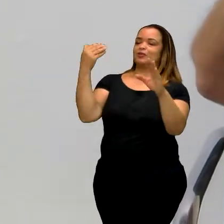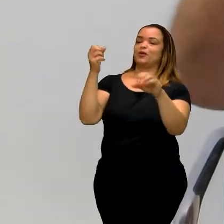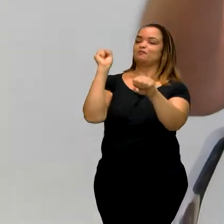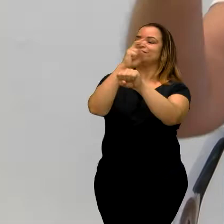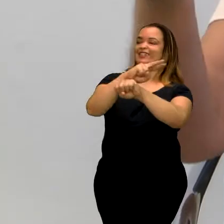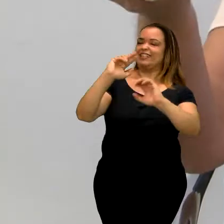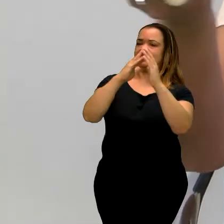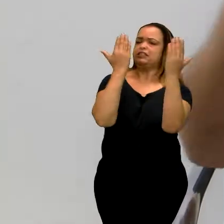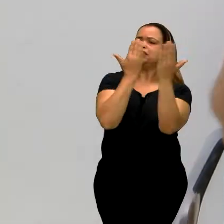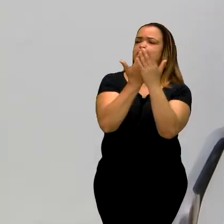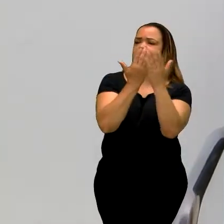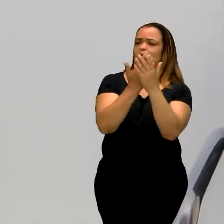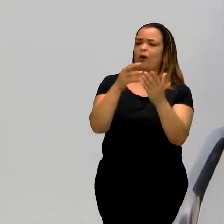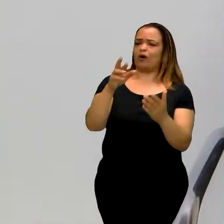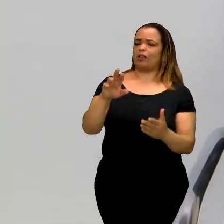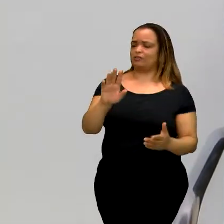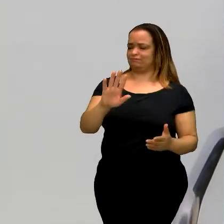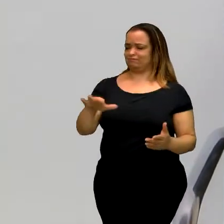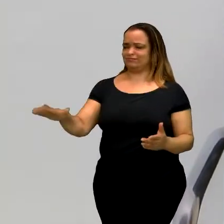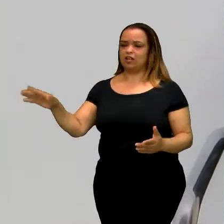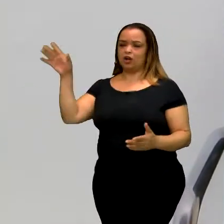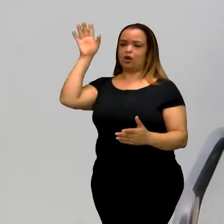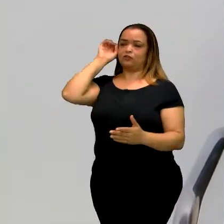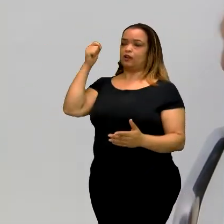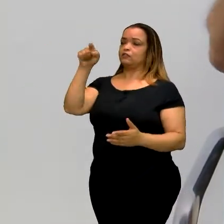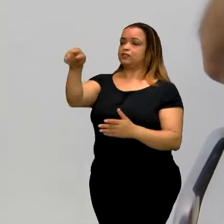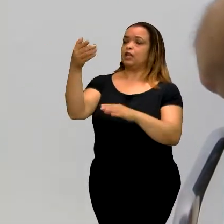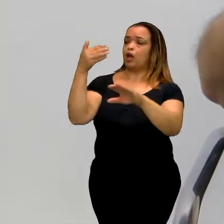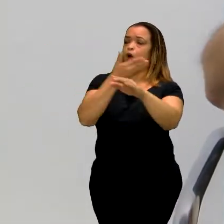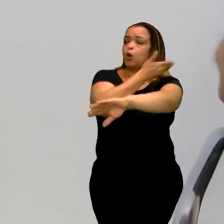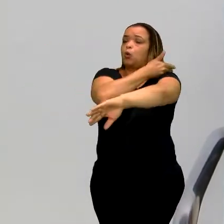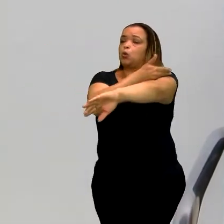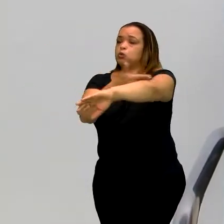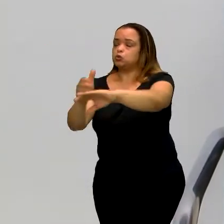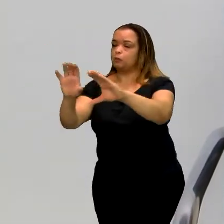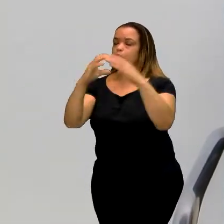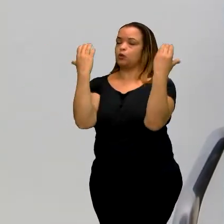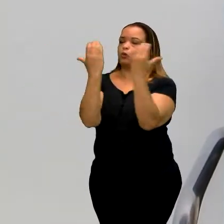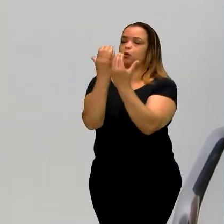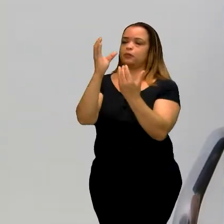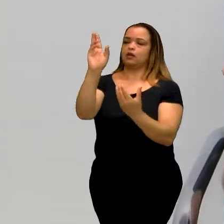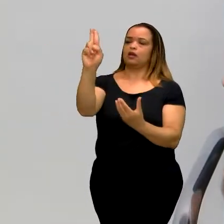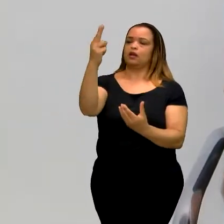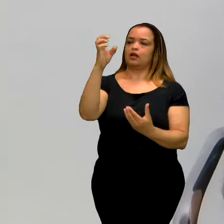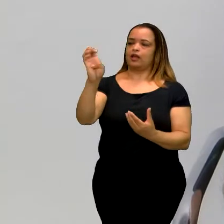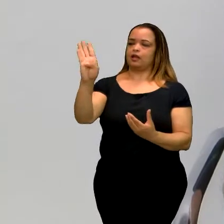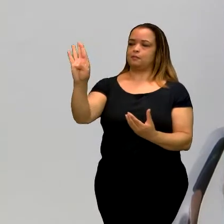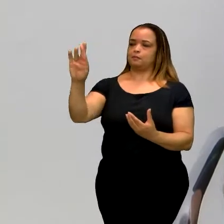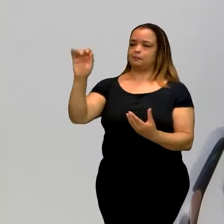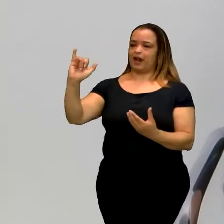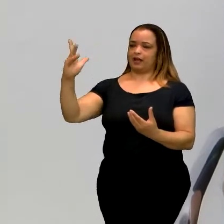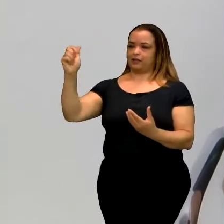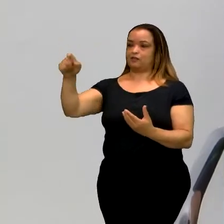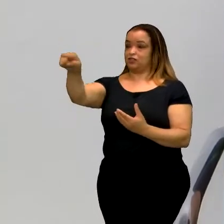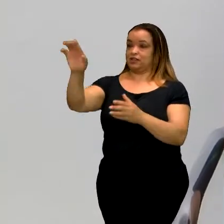Como é que as crianças... Porque você estava acostumada na hebraica, conviver, como você falou, de família judia, né? Isso. Que não tem